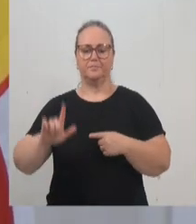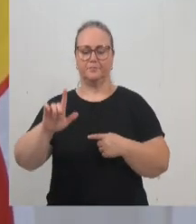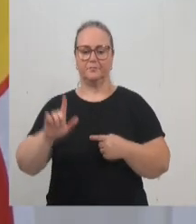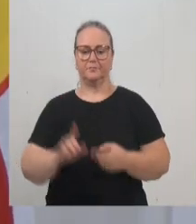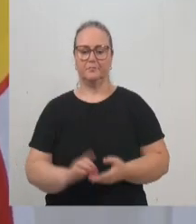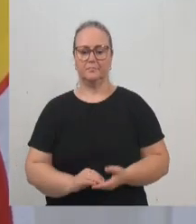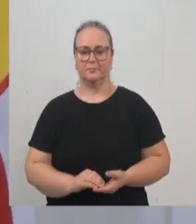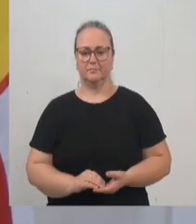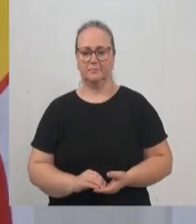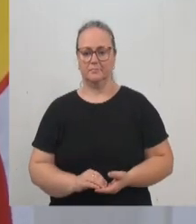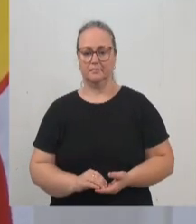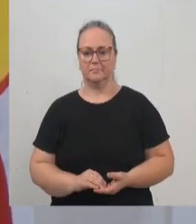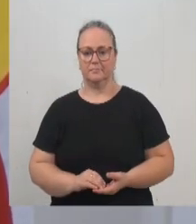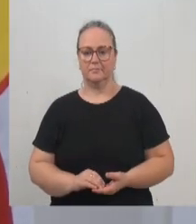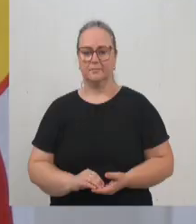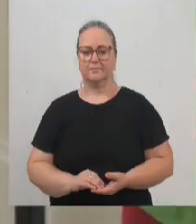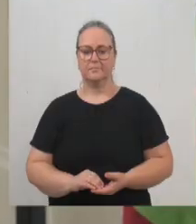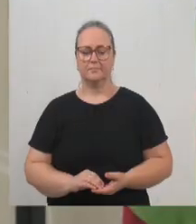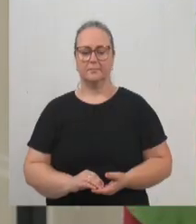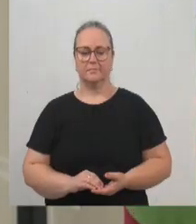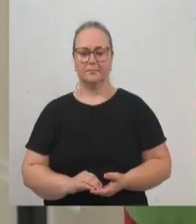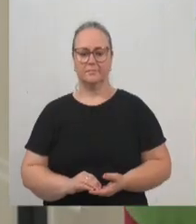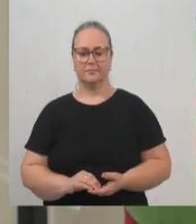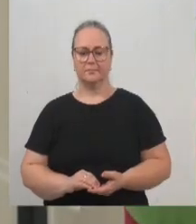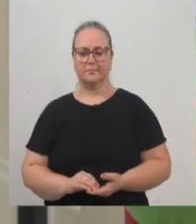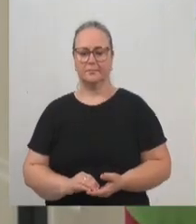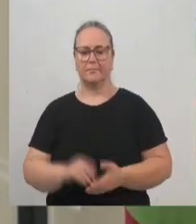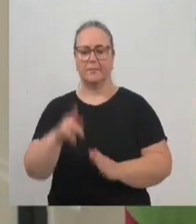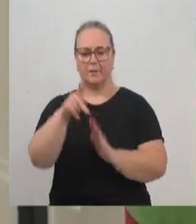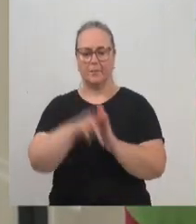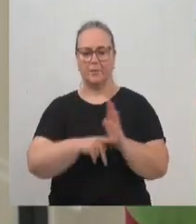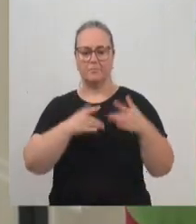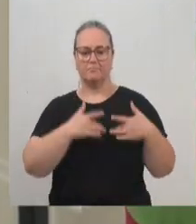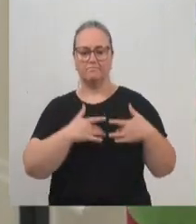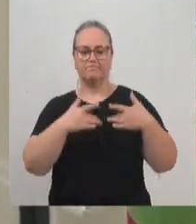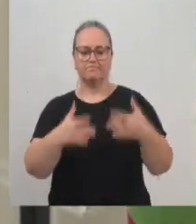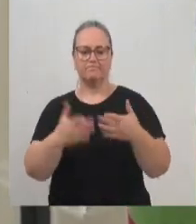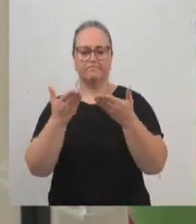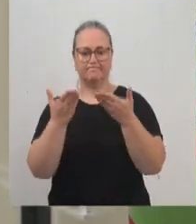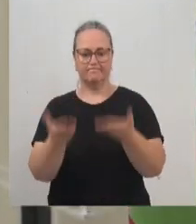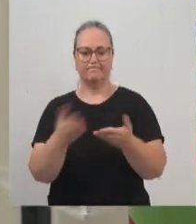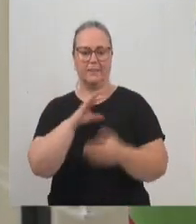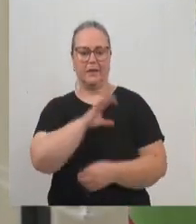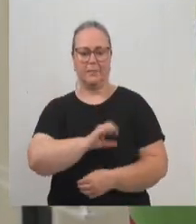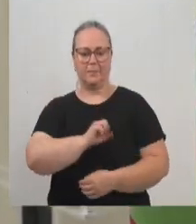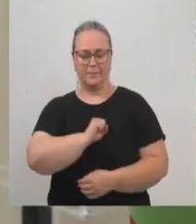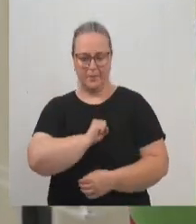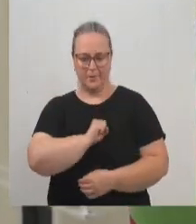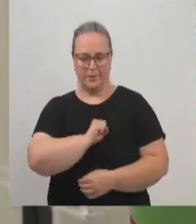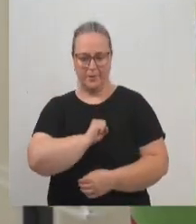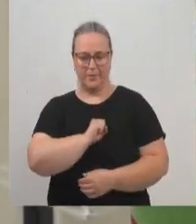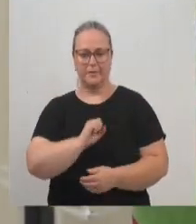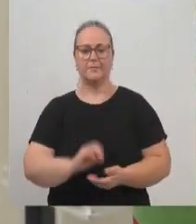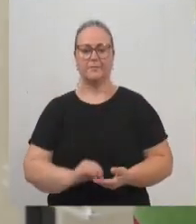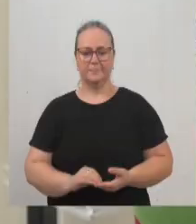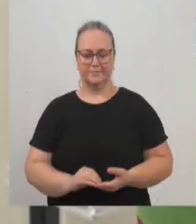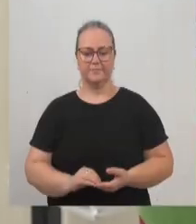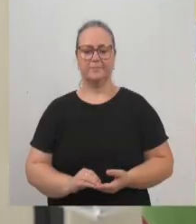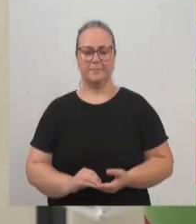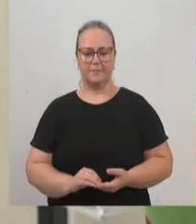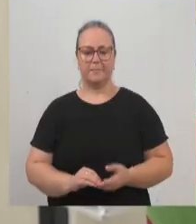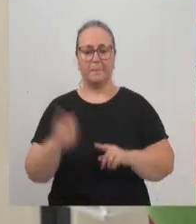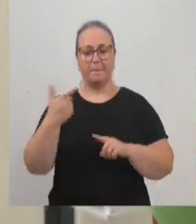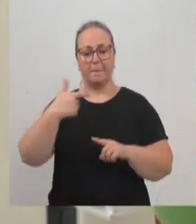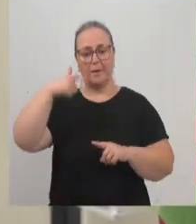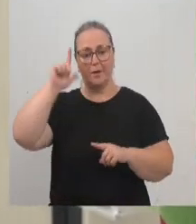bonequinhas que eu gostaria de mostrar, do projeto do IAMOR, onde são confeccionados os meninos e as meninas e entregues. Ontem foram entregues essas